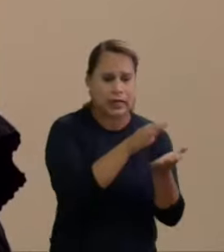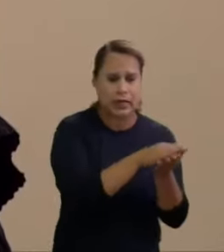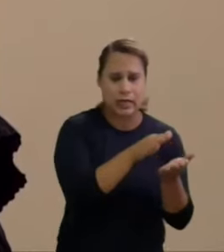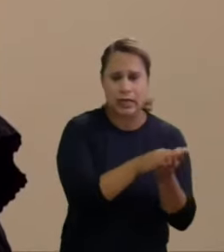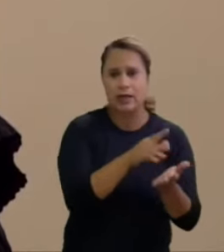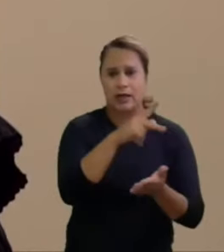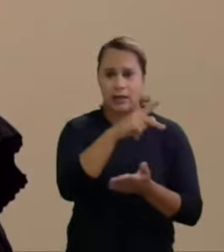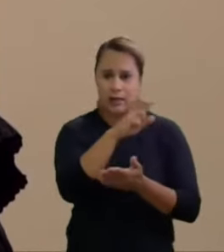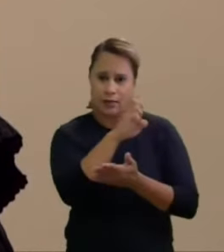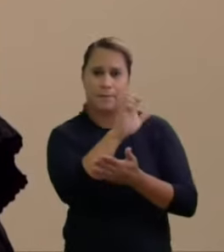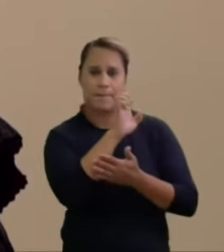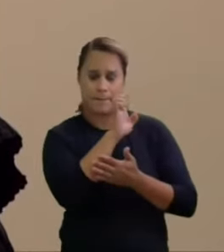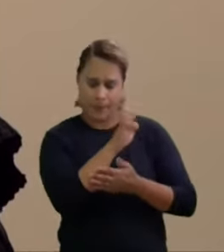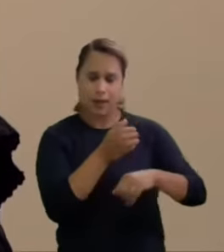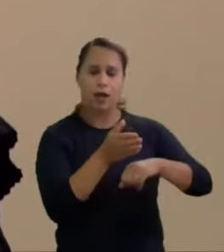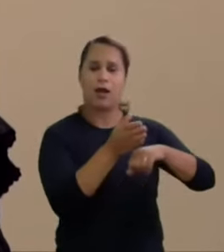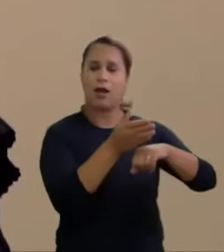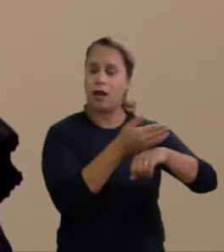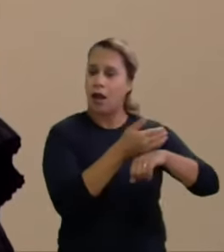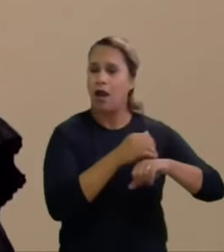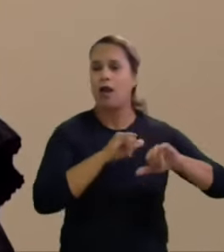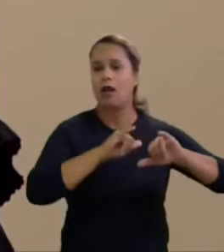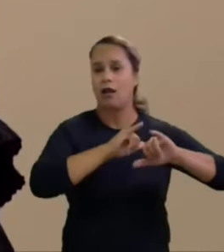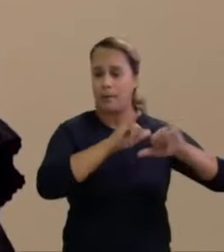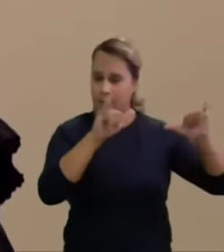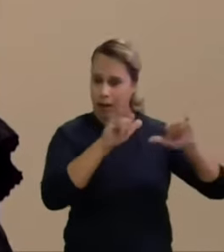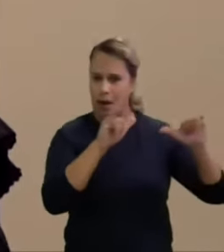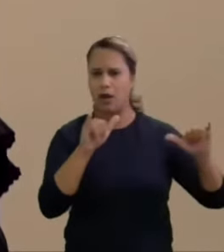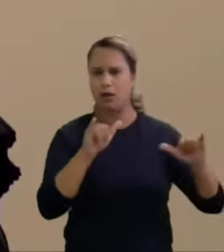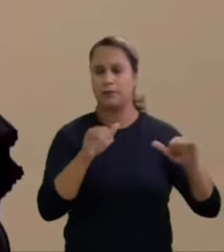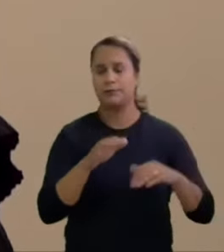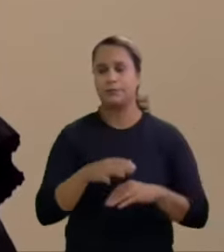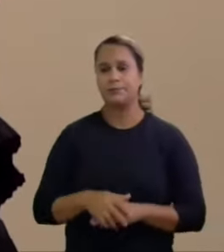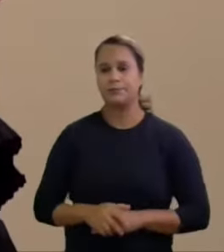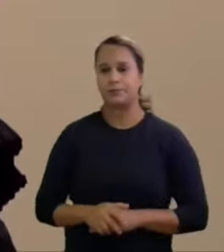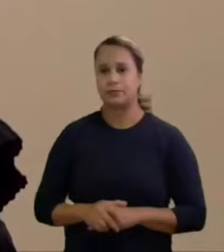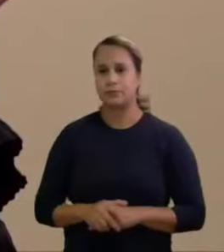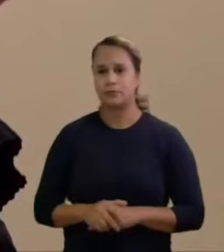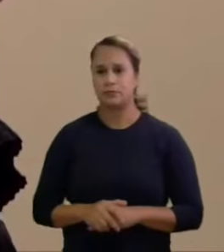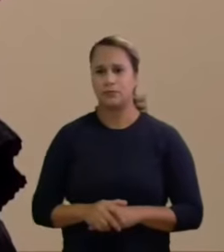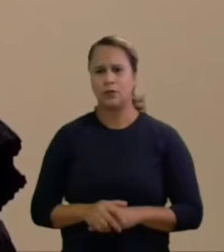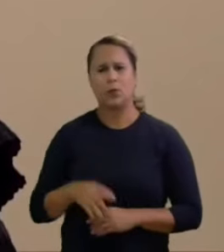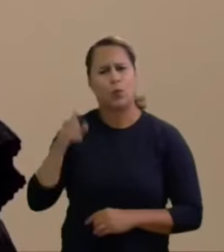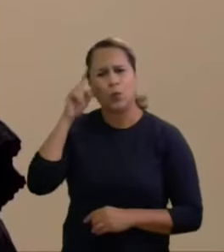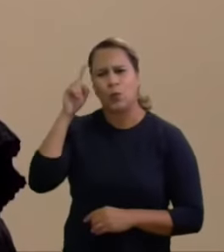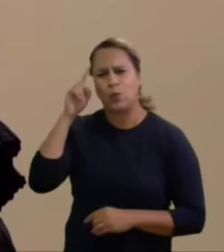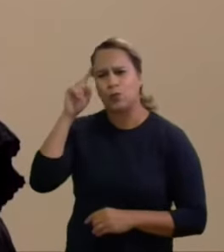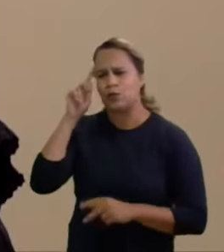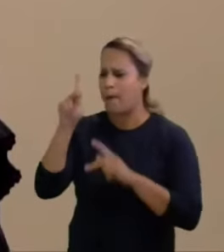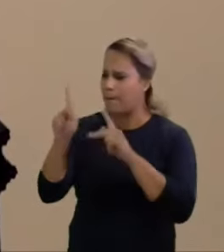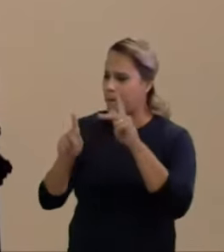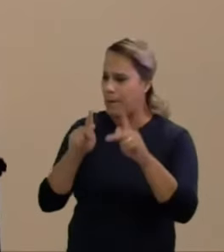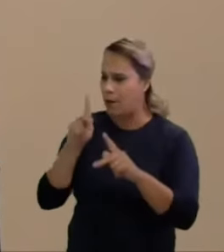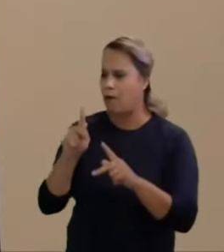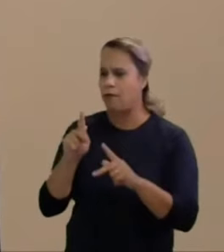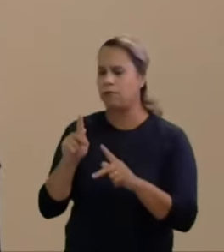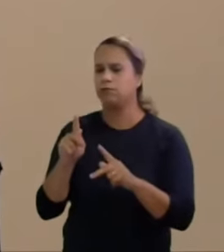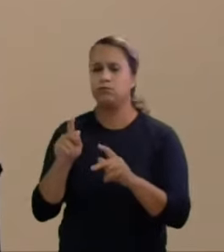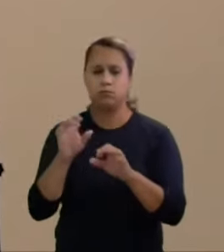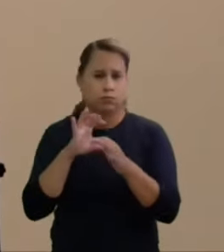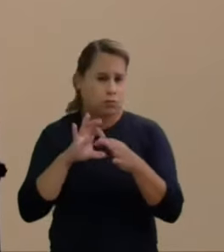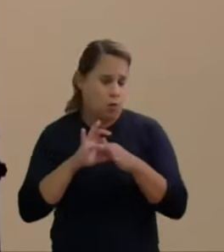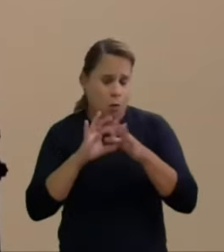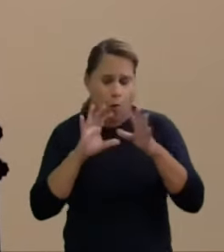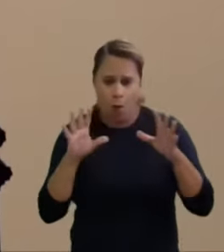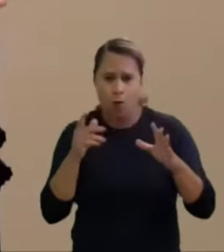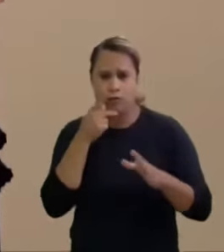em que só na campanha se possa falar de causas públicas, de política, apresentar candidato. Todo dia o povo pode falar sobre política. É um cenário